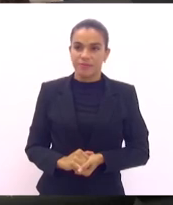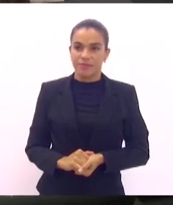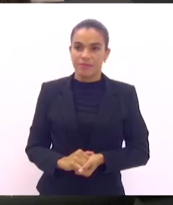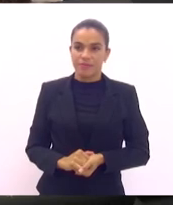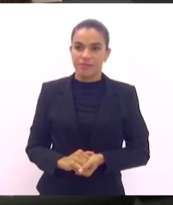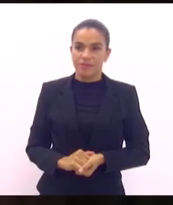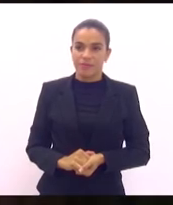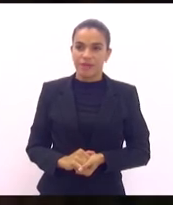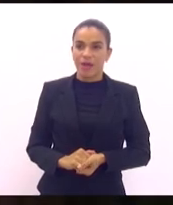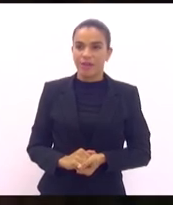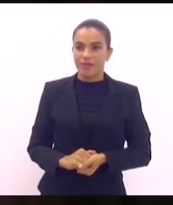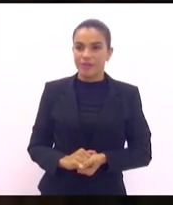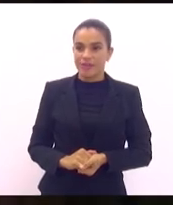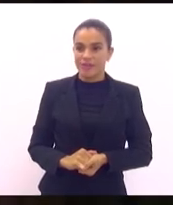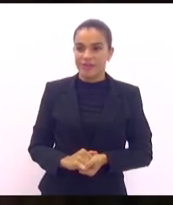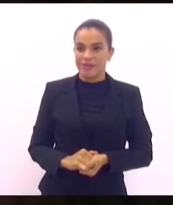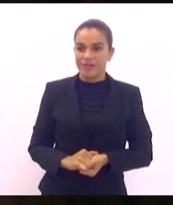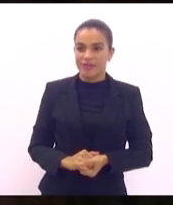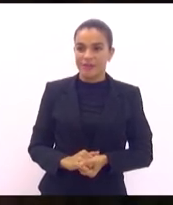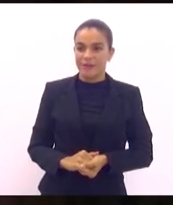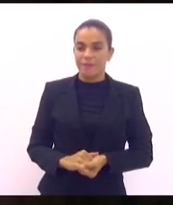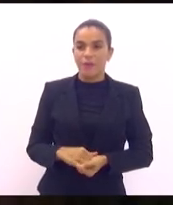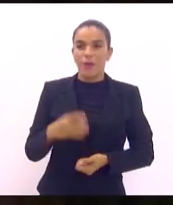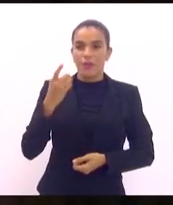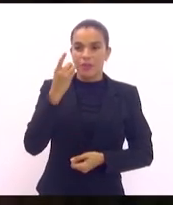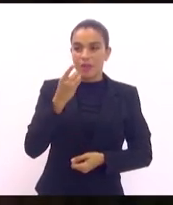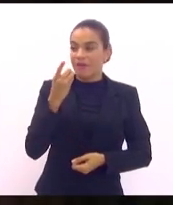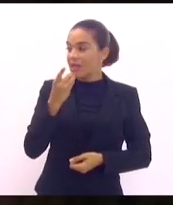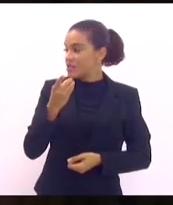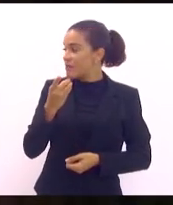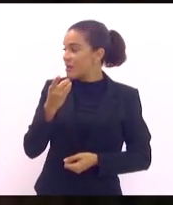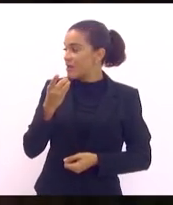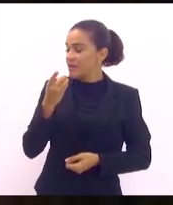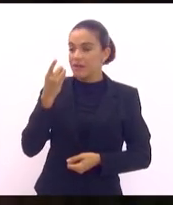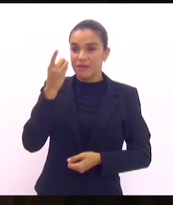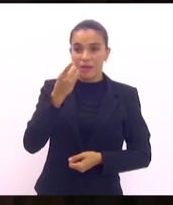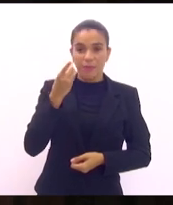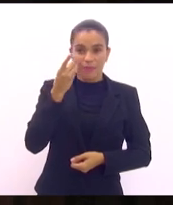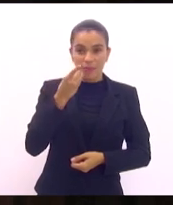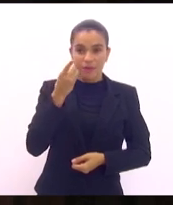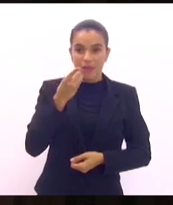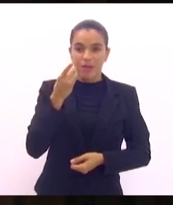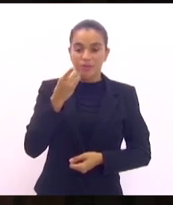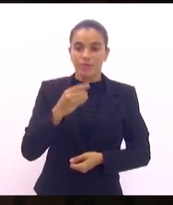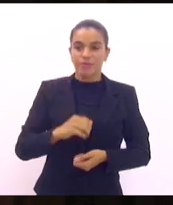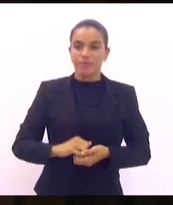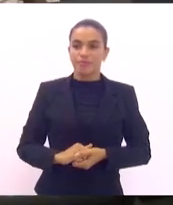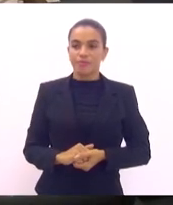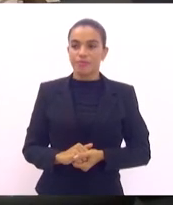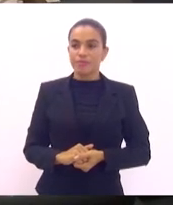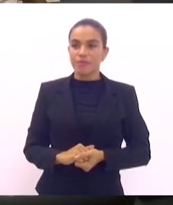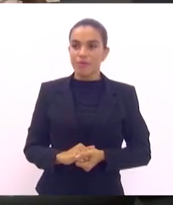O próximo orador escrito é o nobre deputado Renato Miranda, que dispõe de dez minutos.